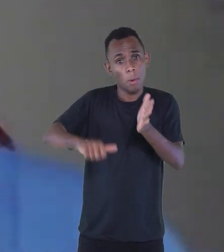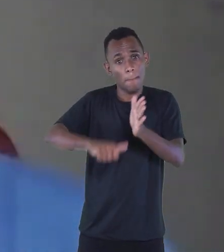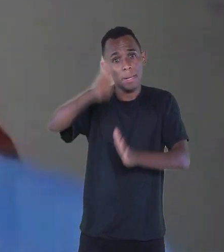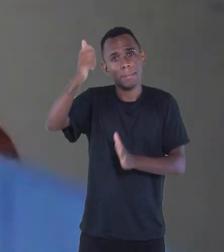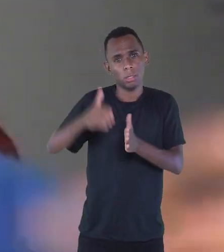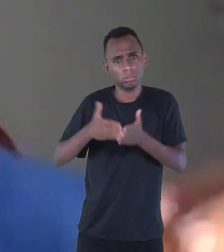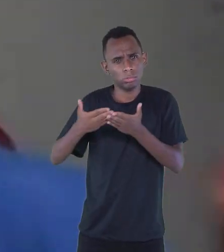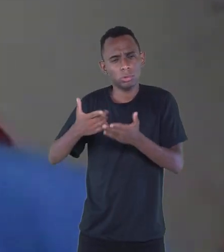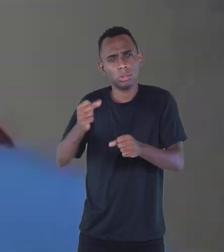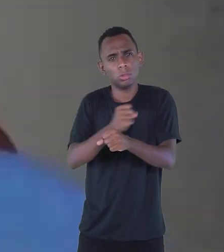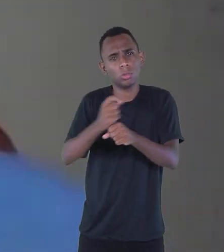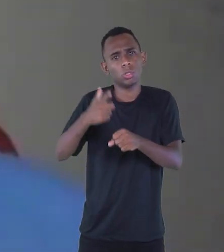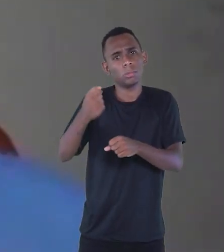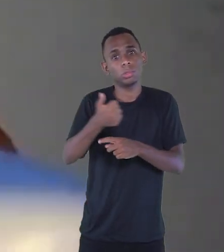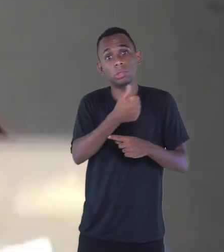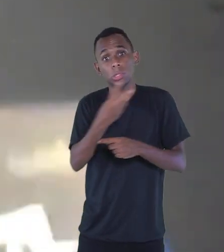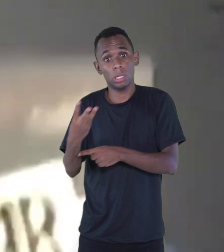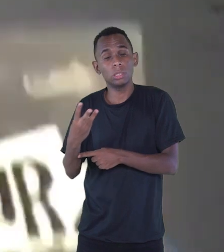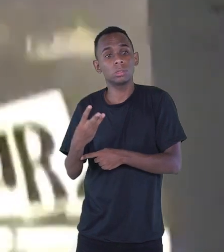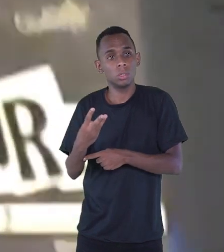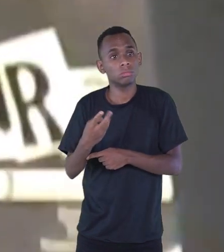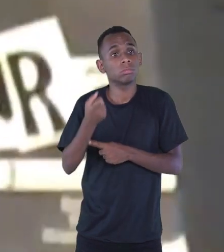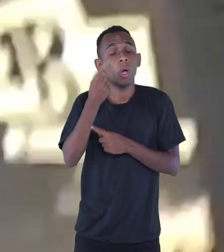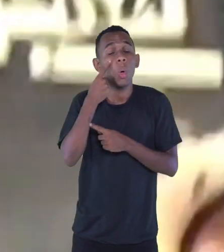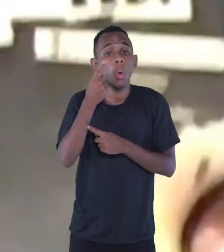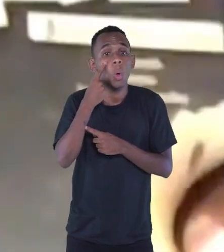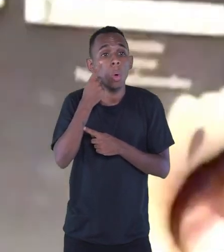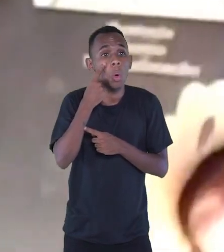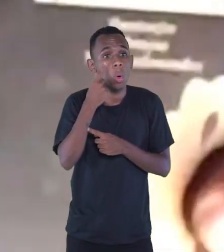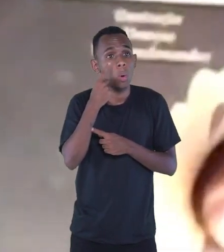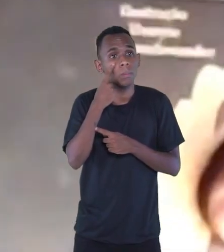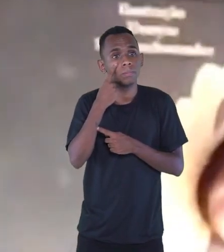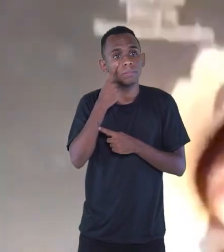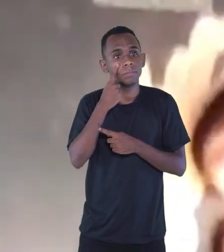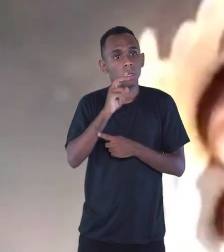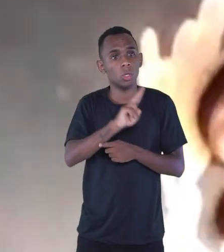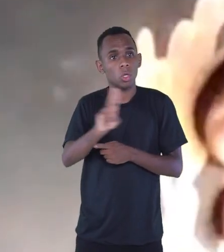em 2013, não era Cordel, é este livro aqui, Aldebaran.